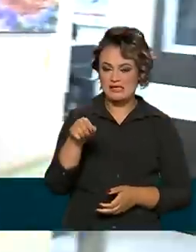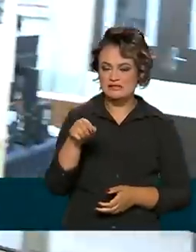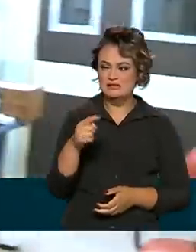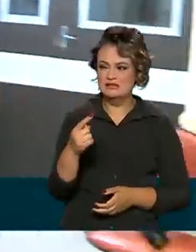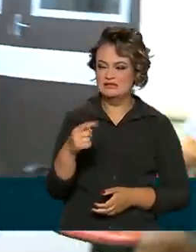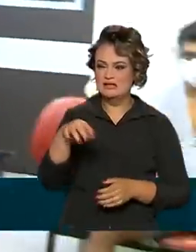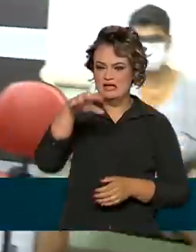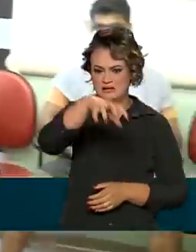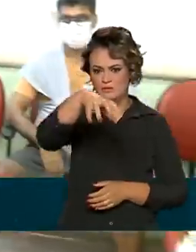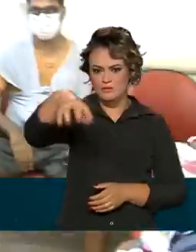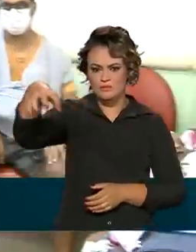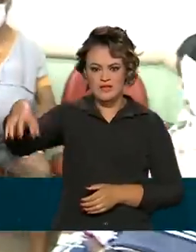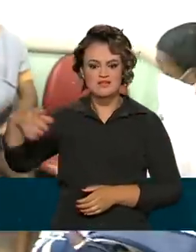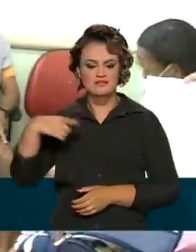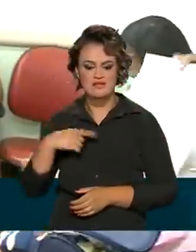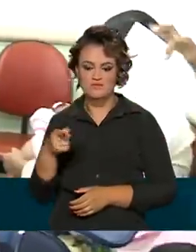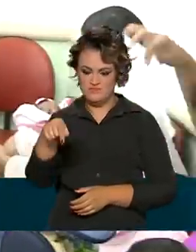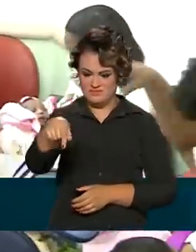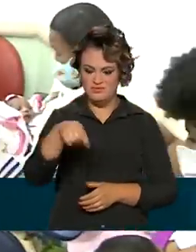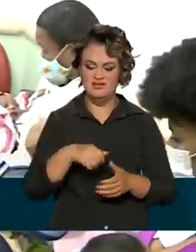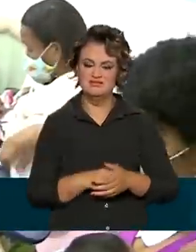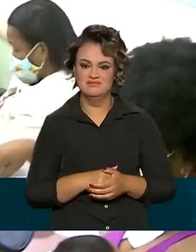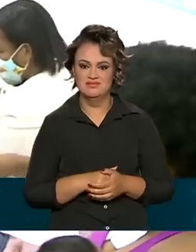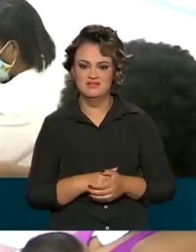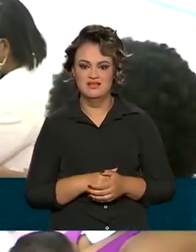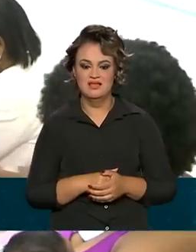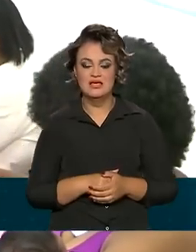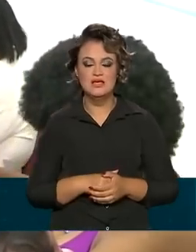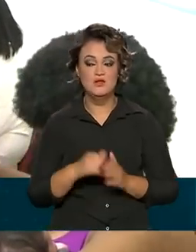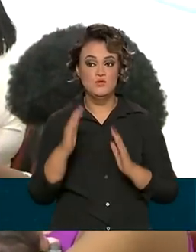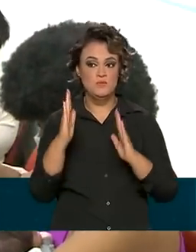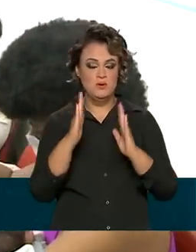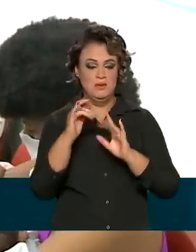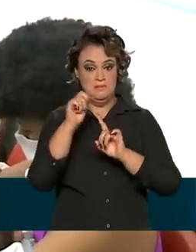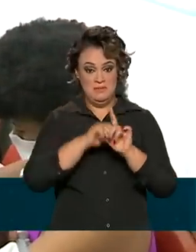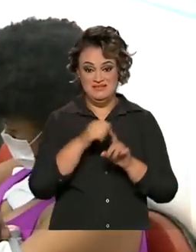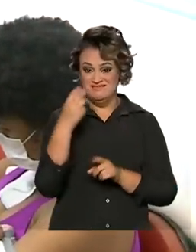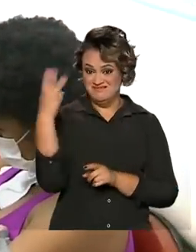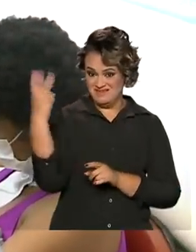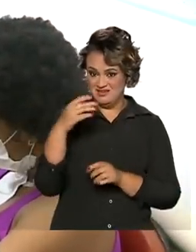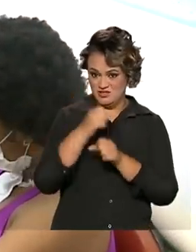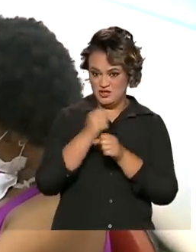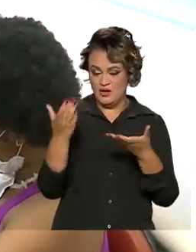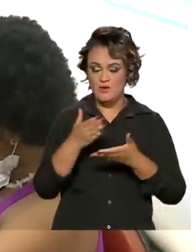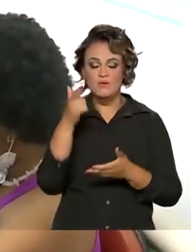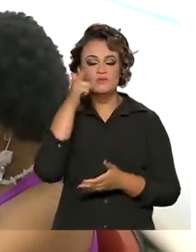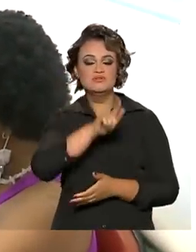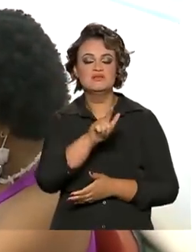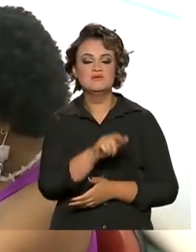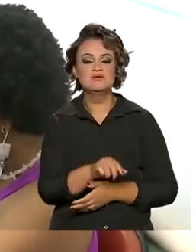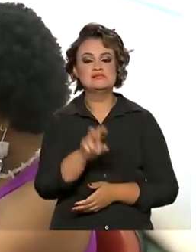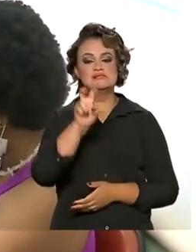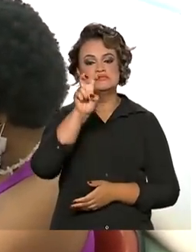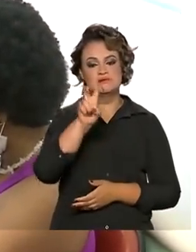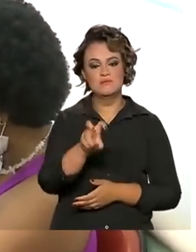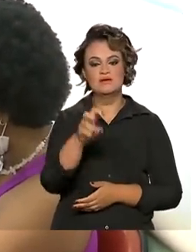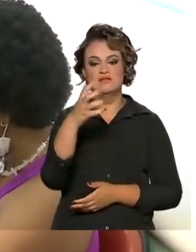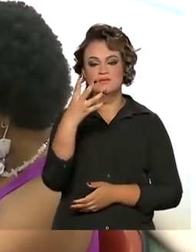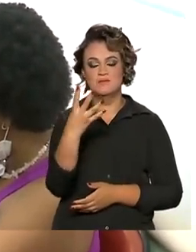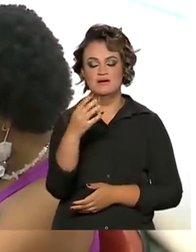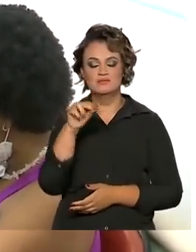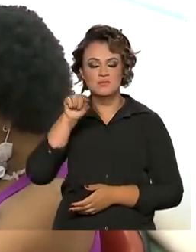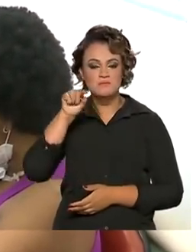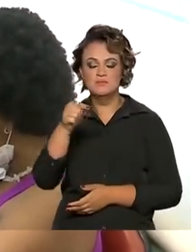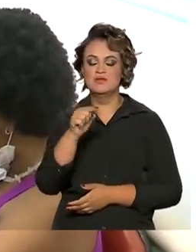uma unidade igual a essa aqui. E só no primeiro trimestre desse ano, foram coletados mais de 54 mil